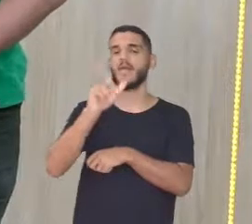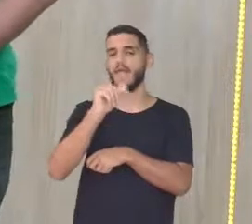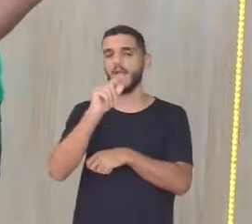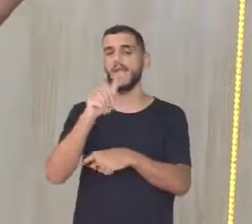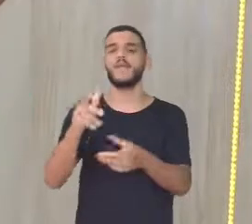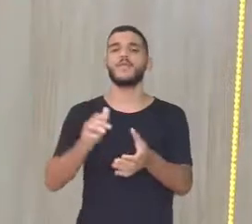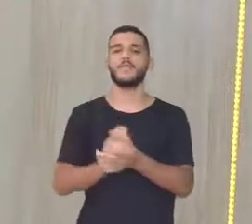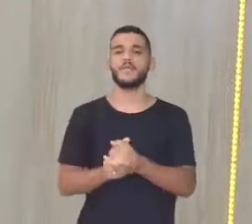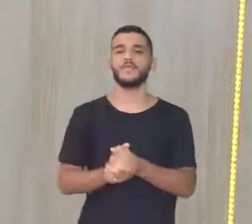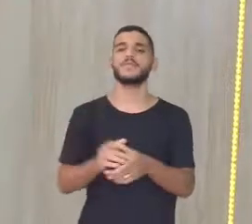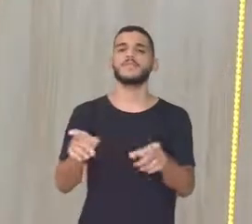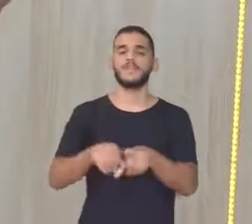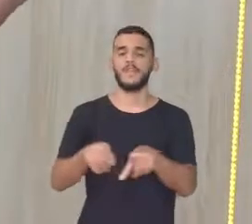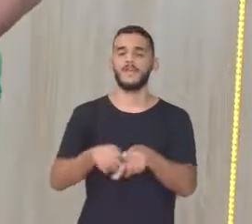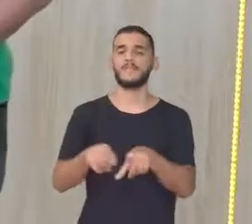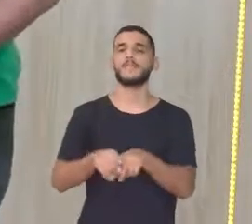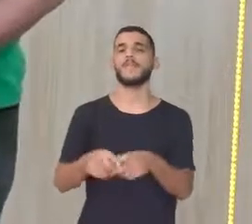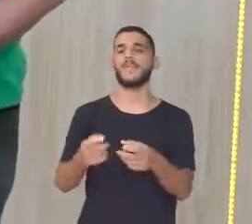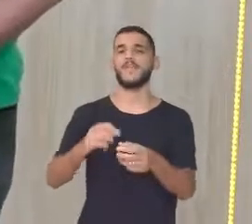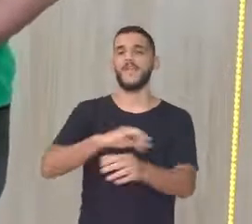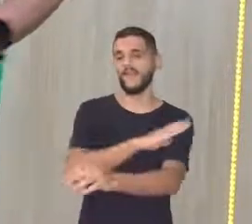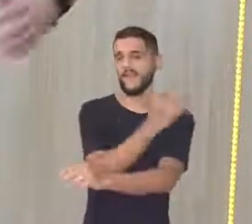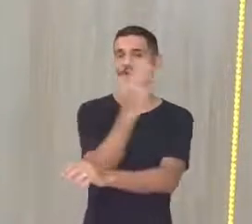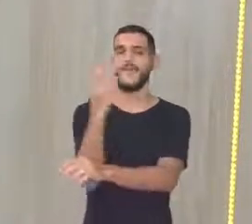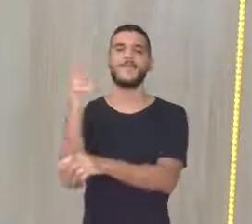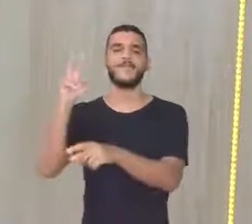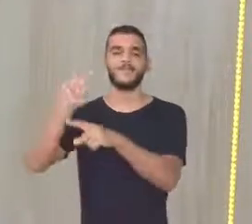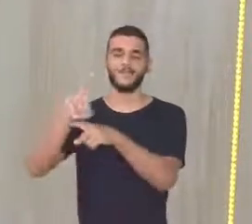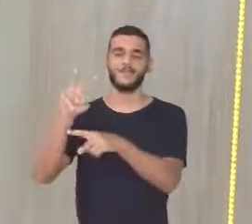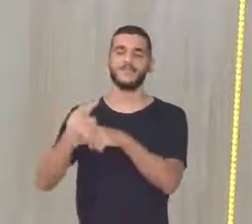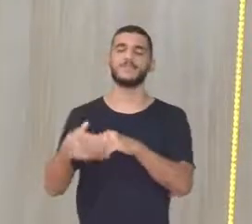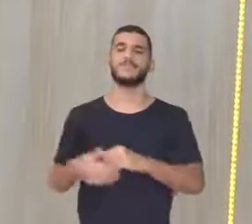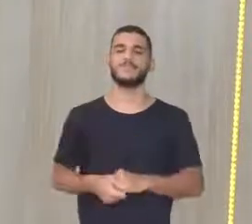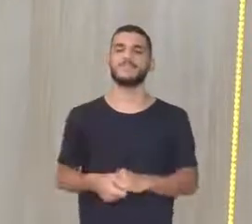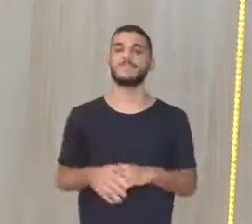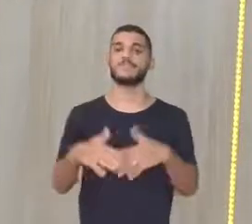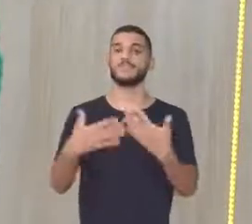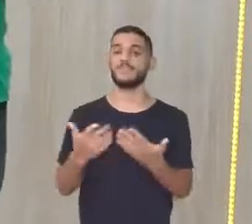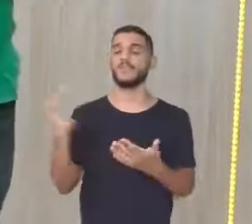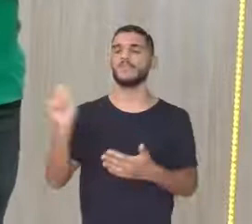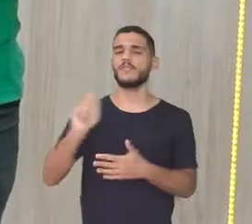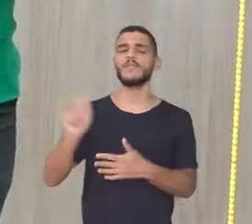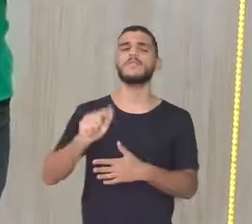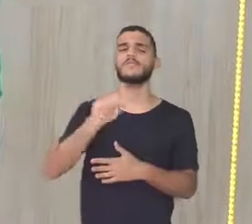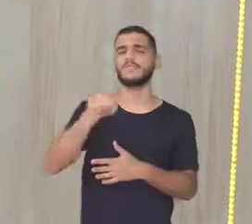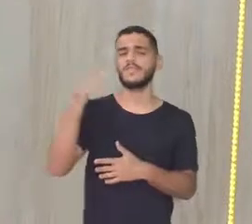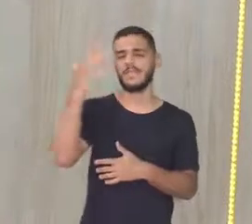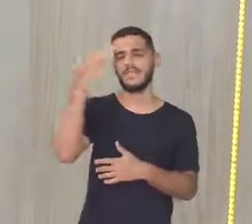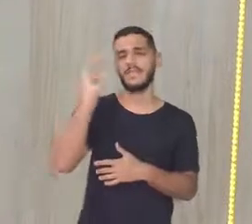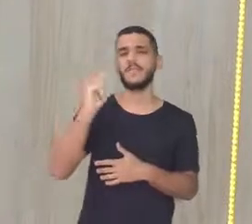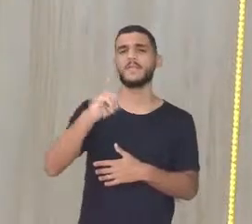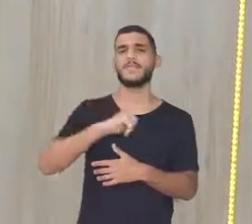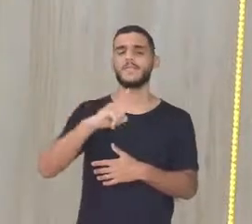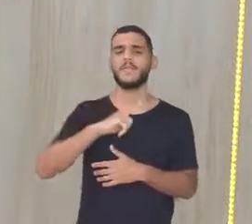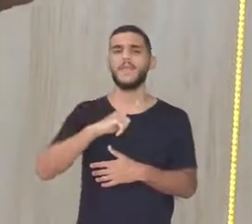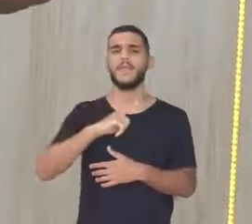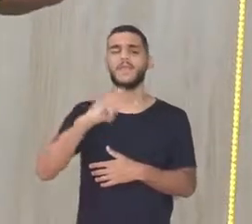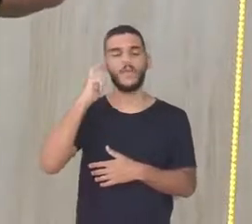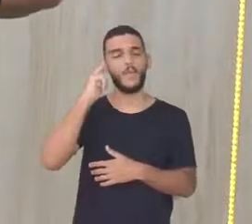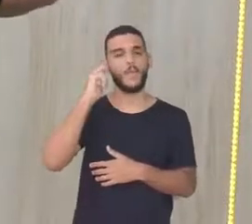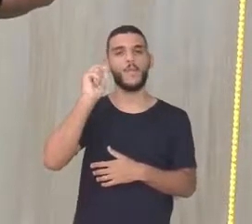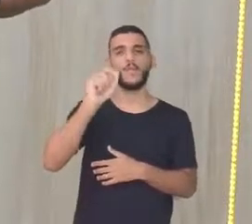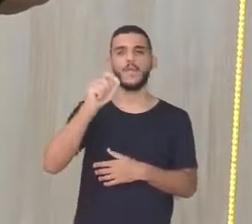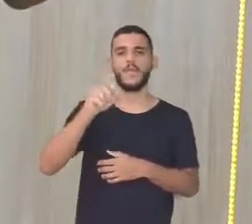Ah, é agrofloresta Agrofloresta Gente Geografia Vocês já sabem que a gente tem algumas subdivisões da